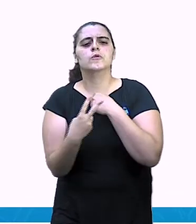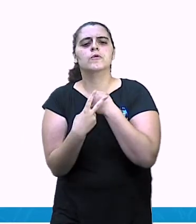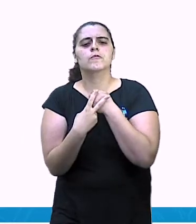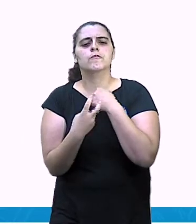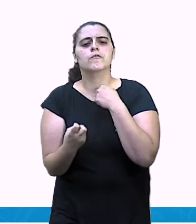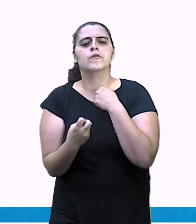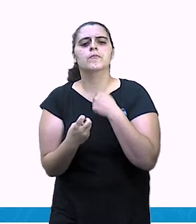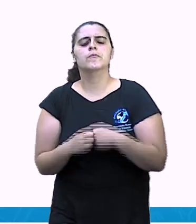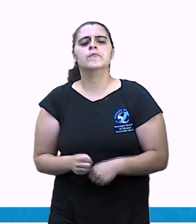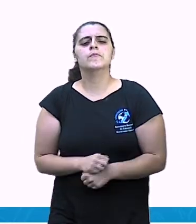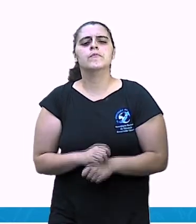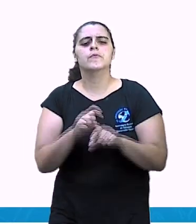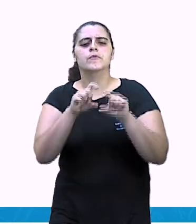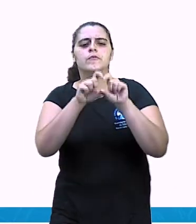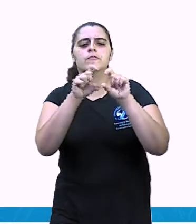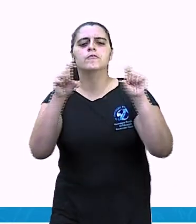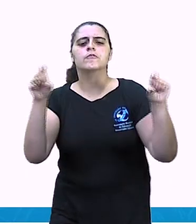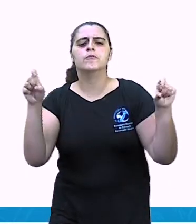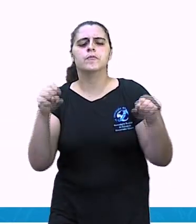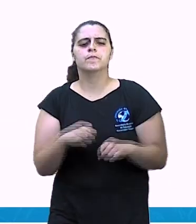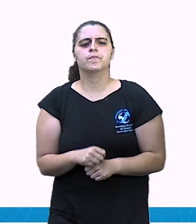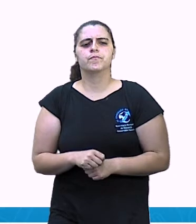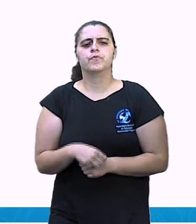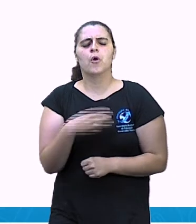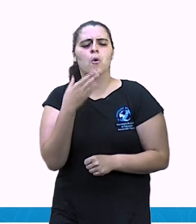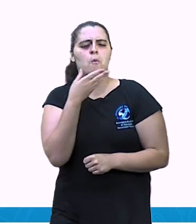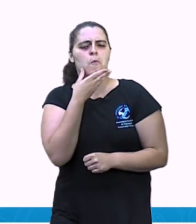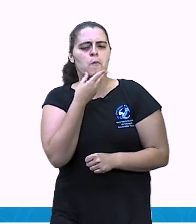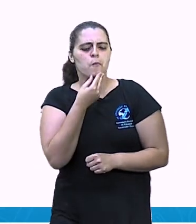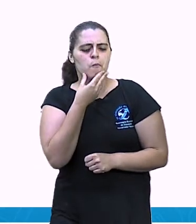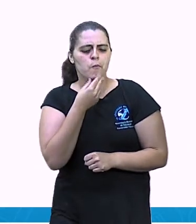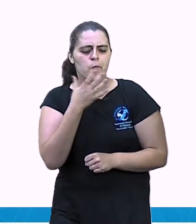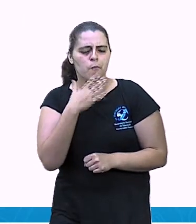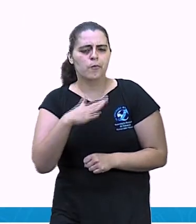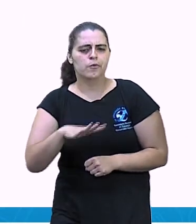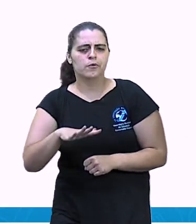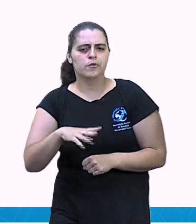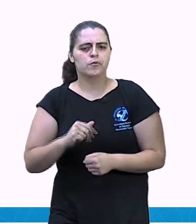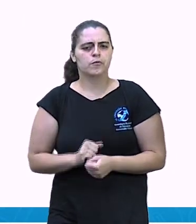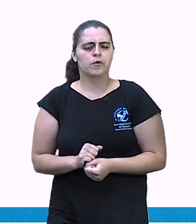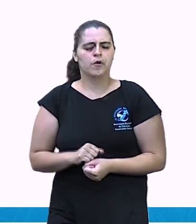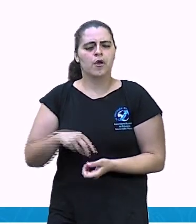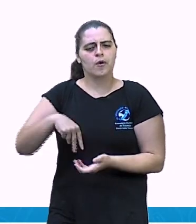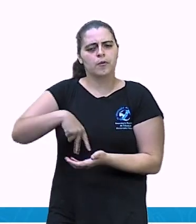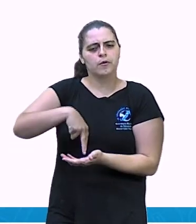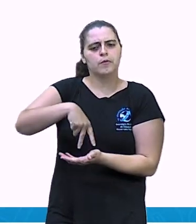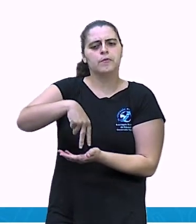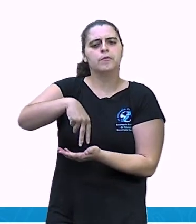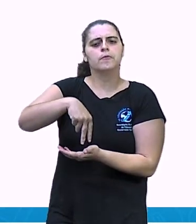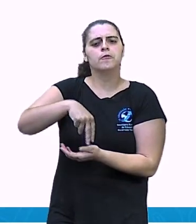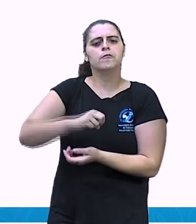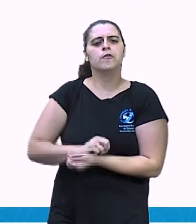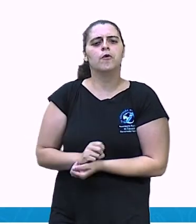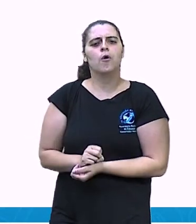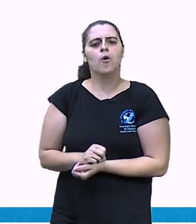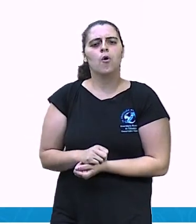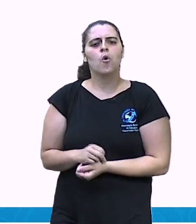gente? O verbo é o menino? É o caminhava? Ou é